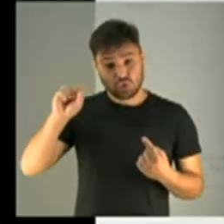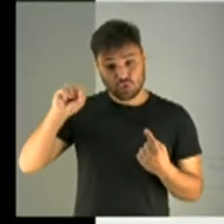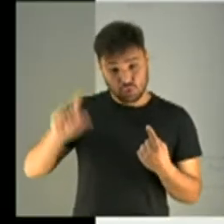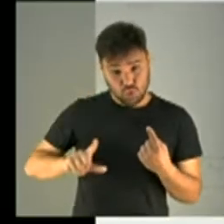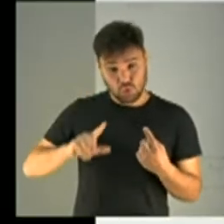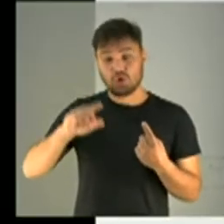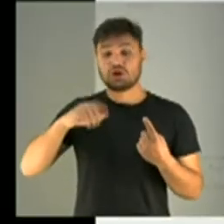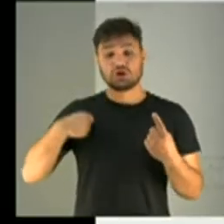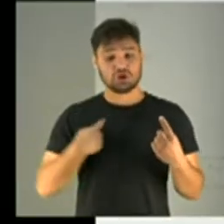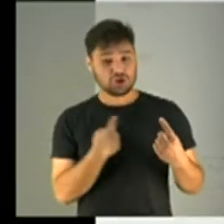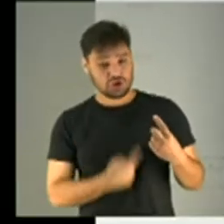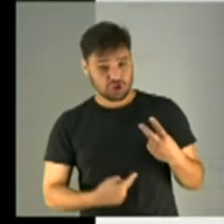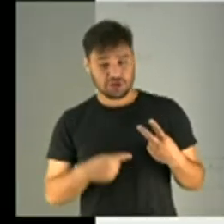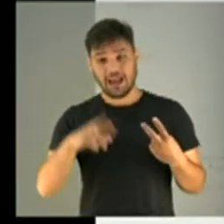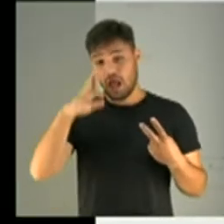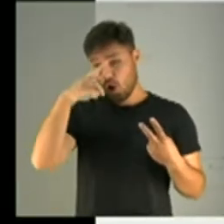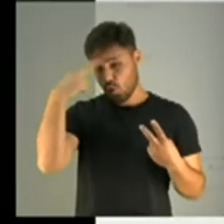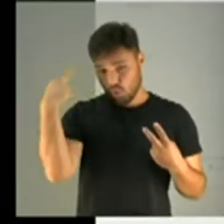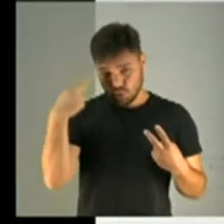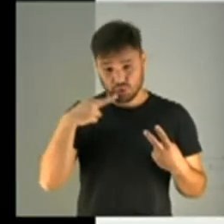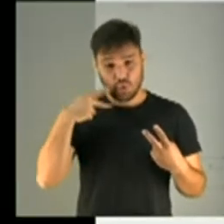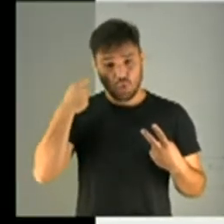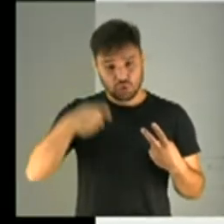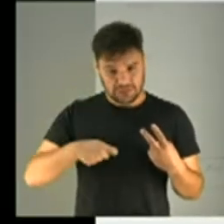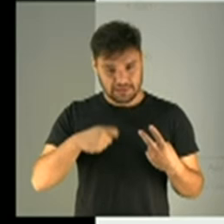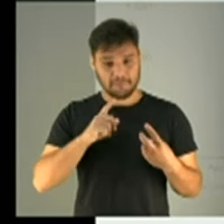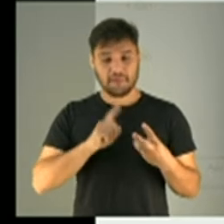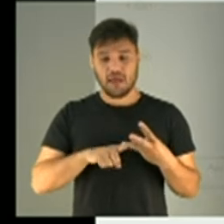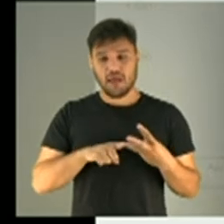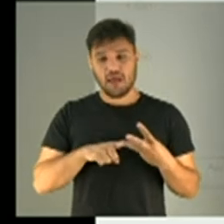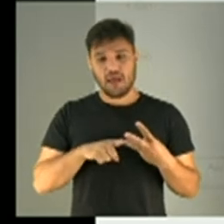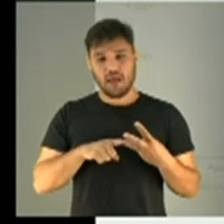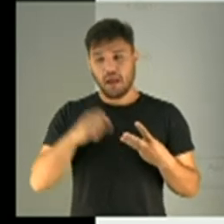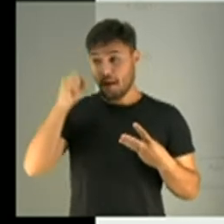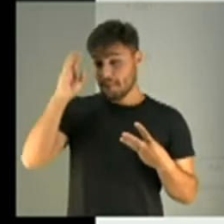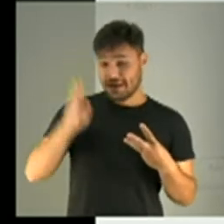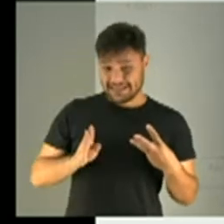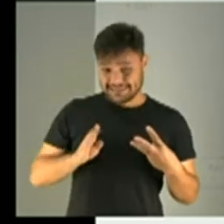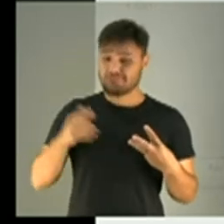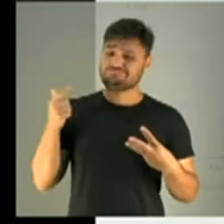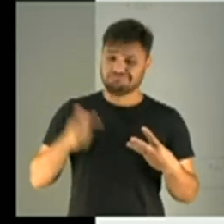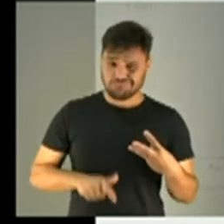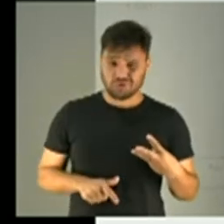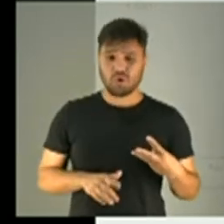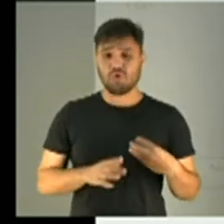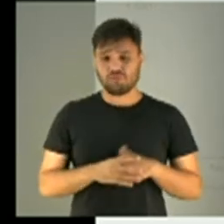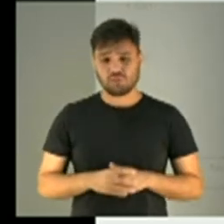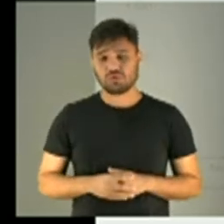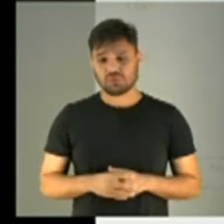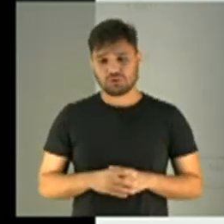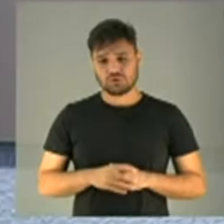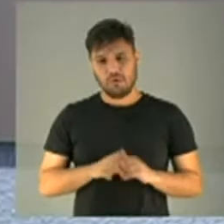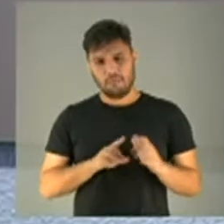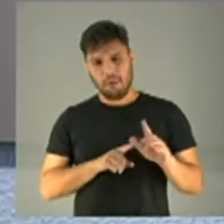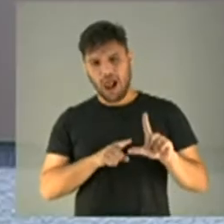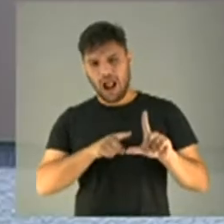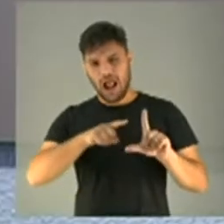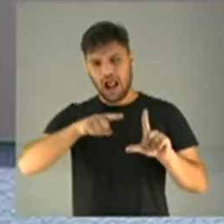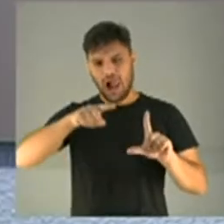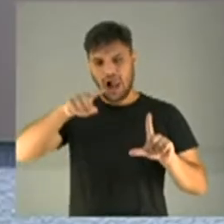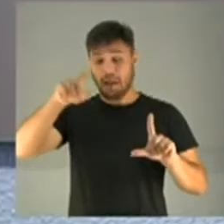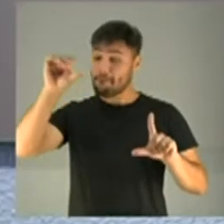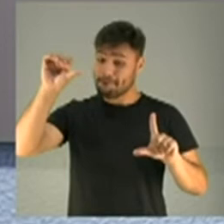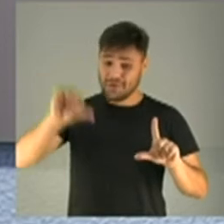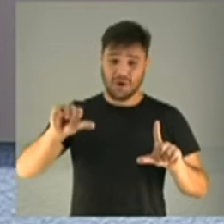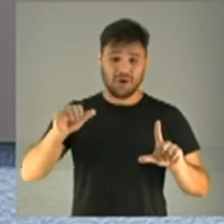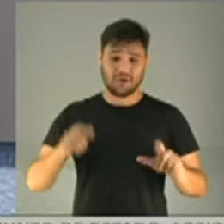China, Rússia. E o Brasil, novamente, tem o resultado disparadamente pior do